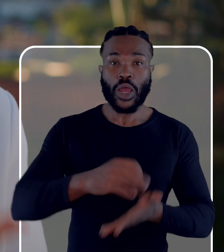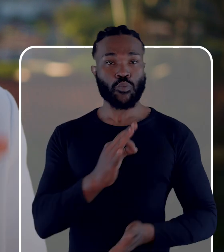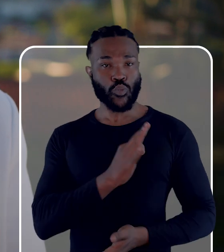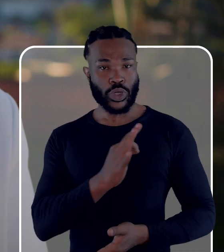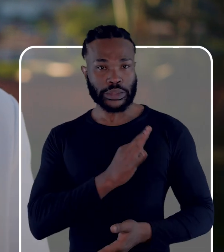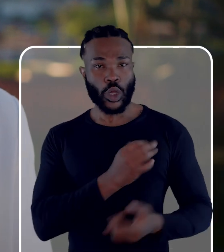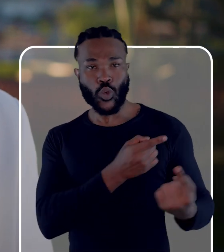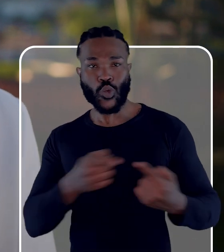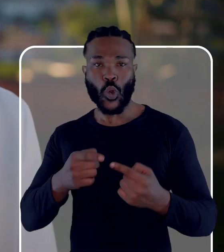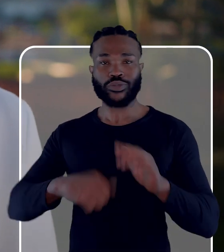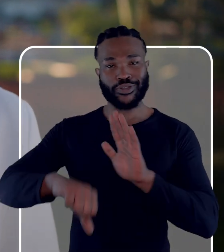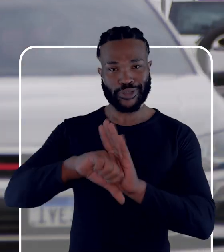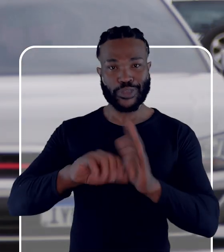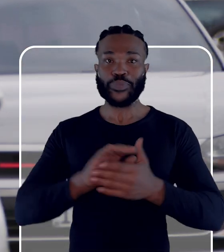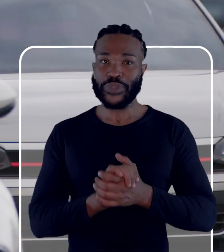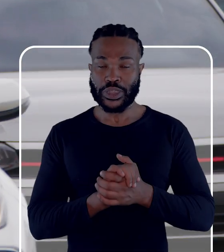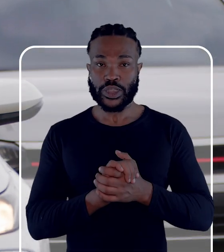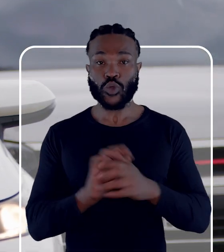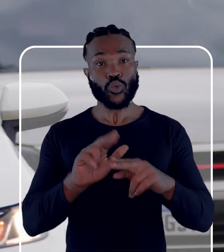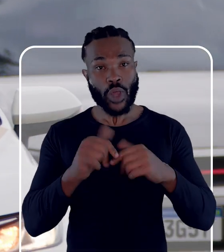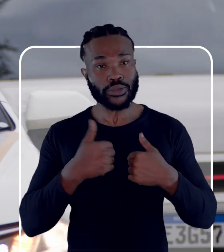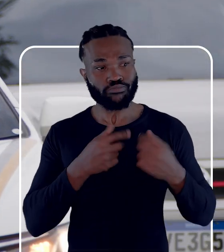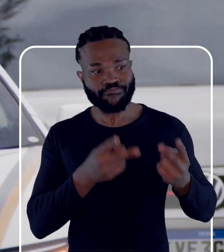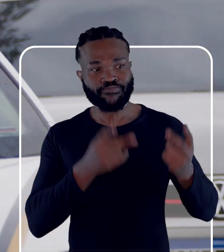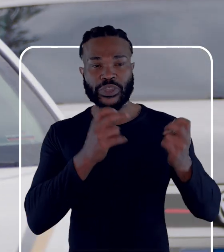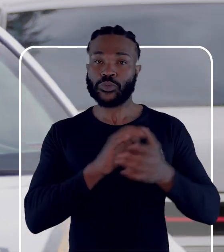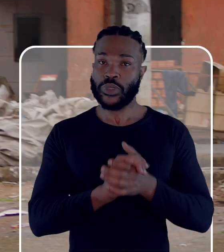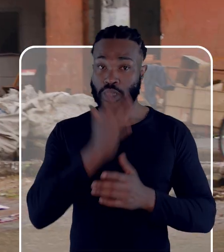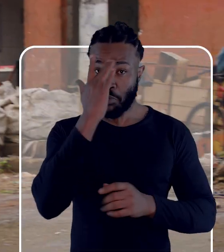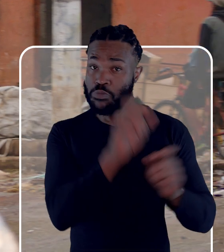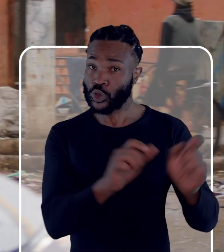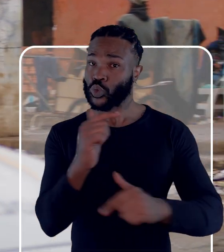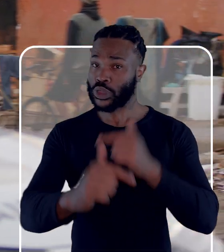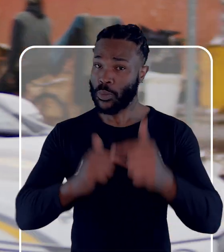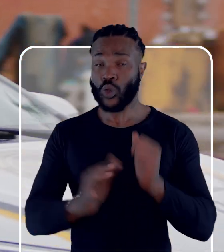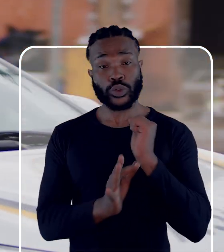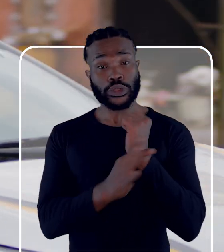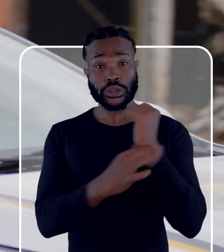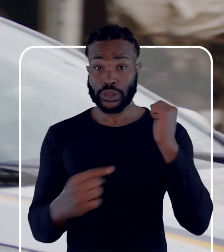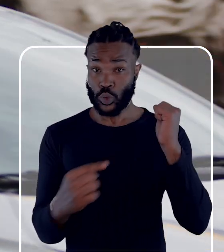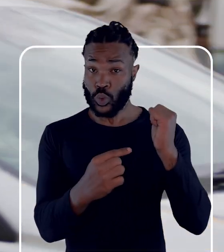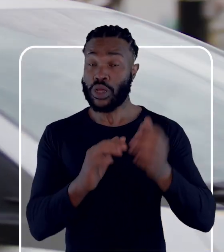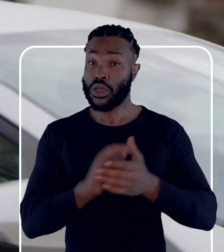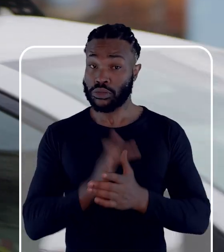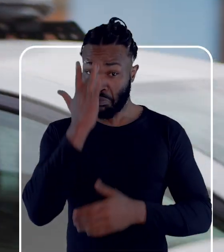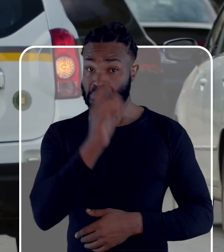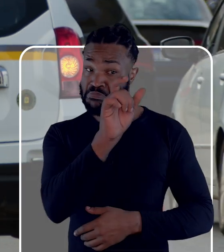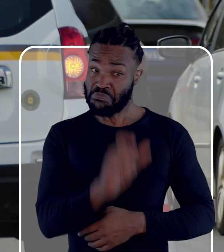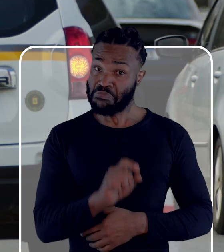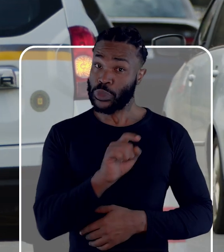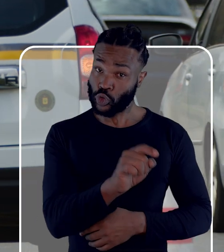os policiais são atingidos pelo crime. Justamente por reconhecer o trabalhador e trabalhadora da segurança pública,